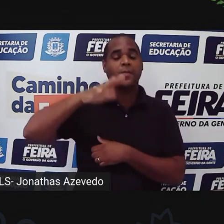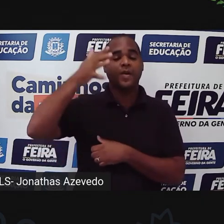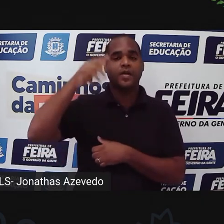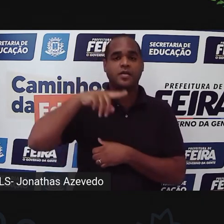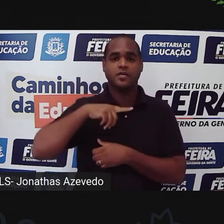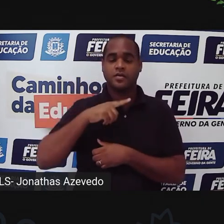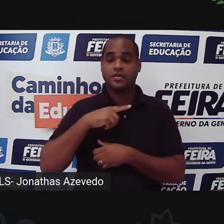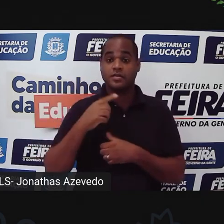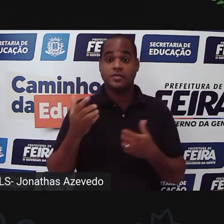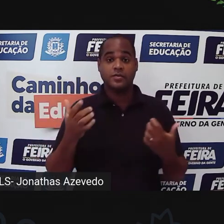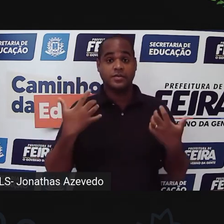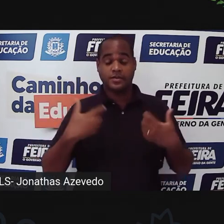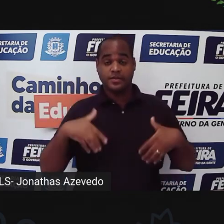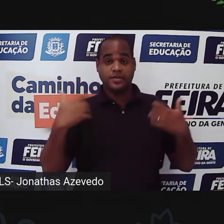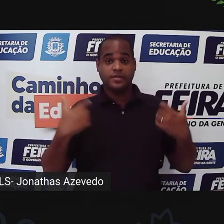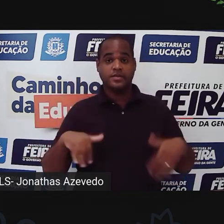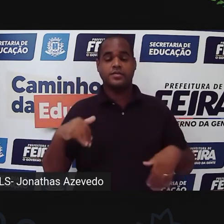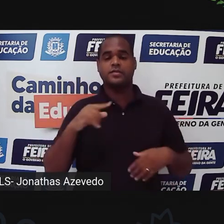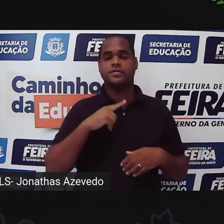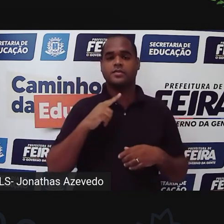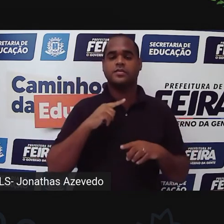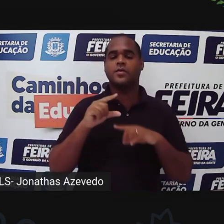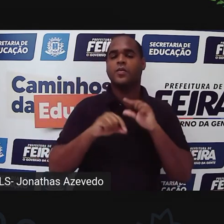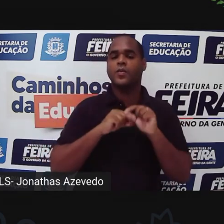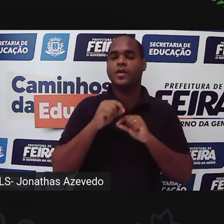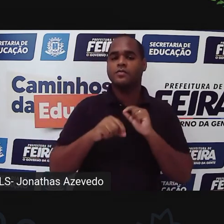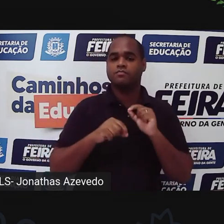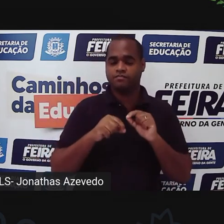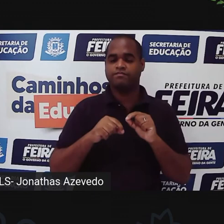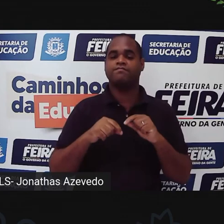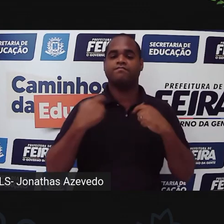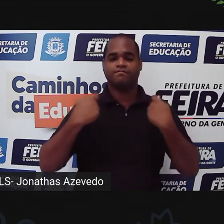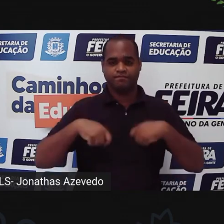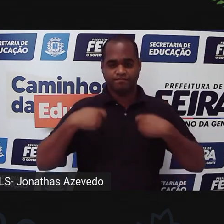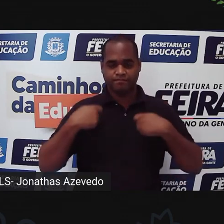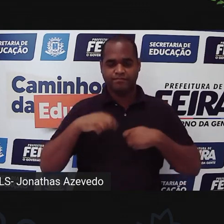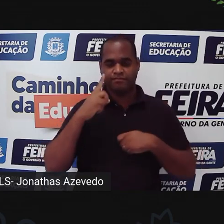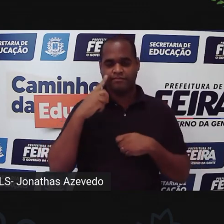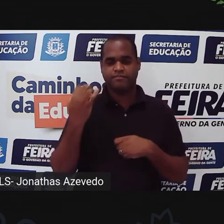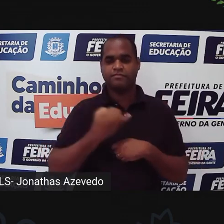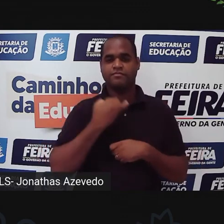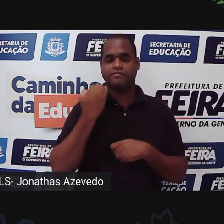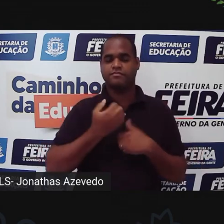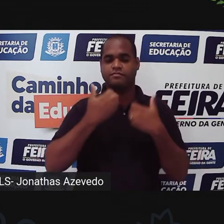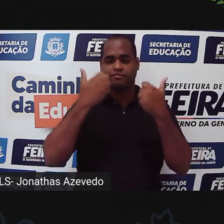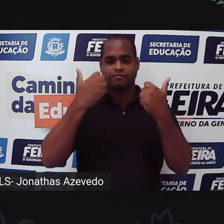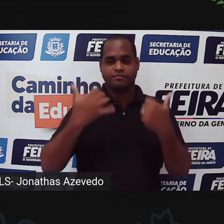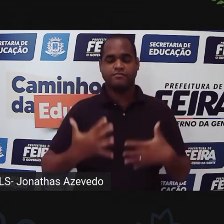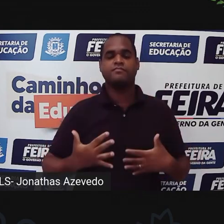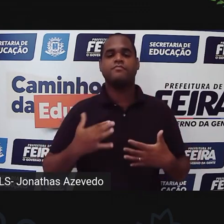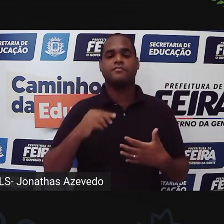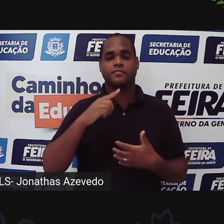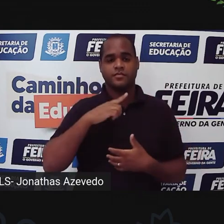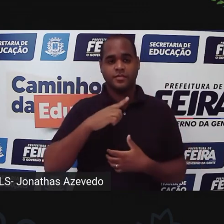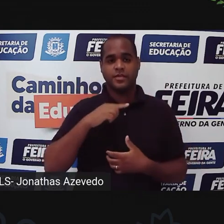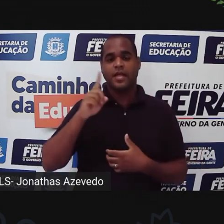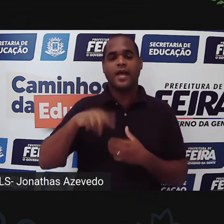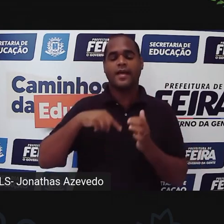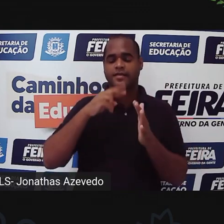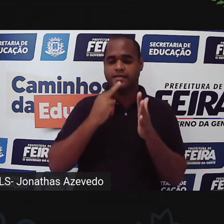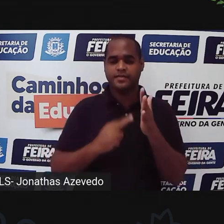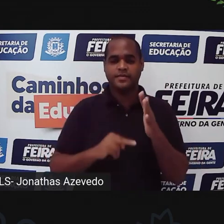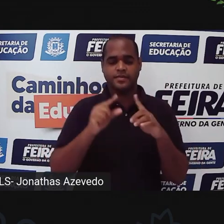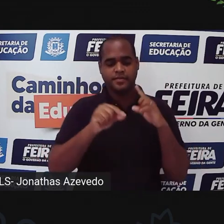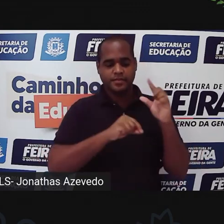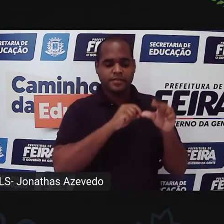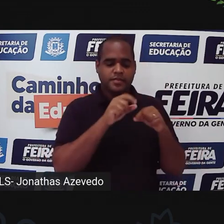Olha o suspense. Para produzir suspense, é necessário retardar algumas revelações. Para isso, a narrativa detalha